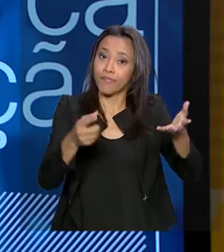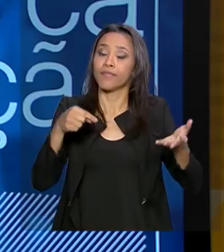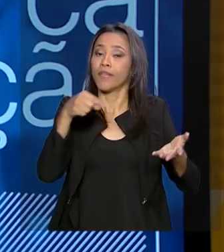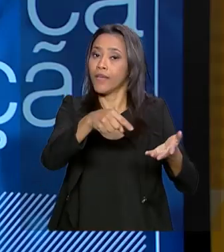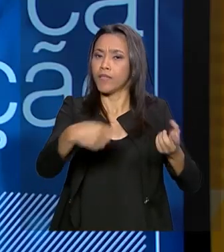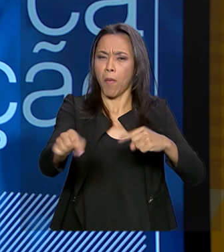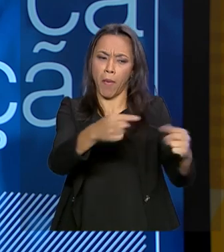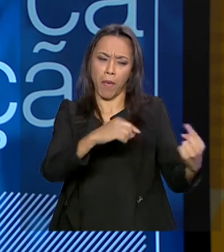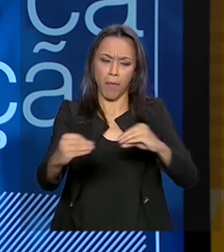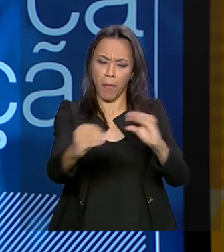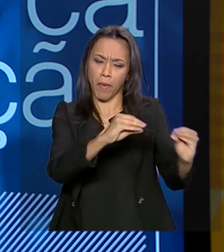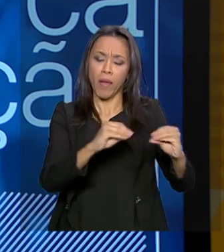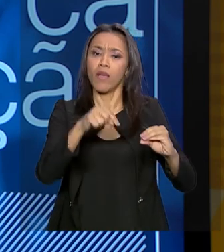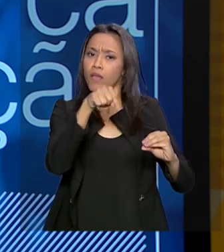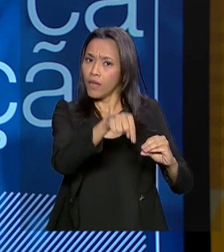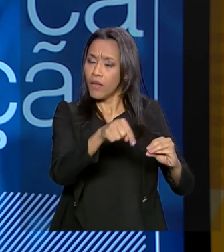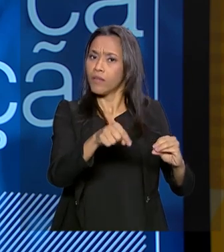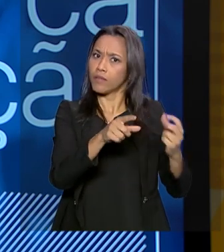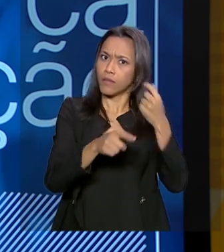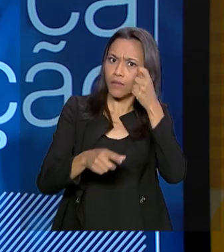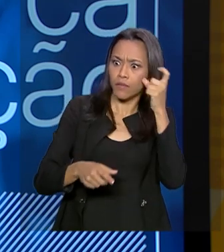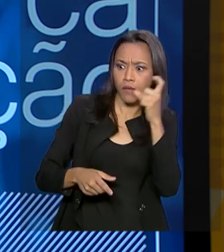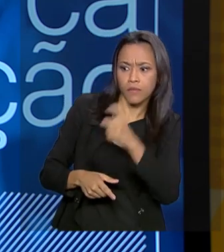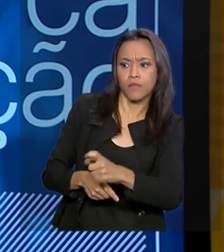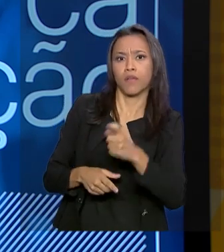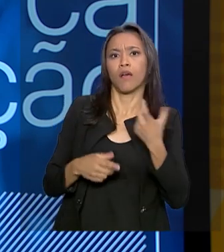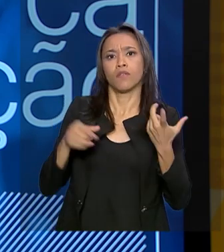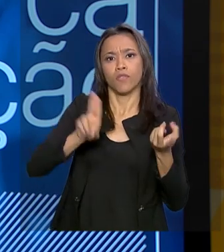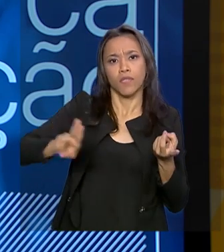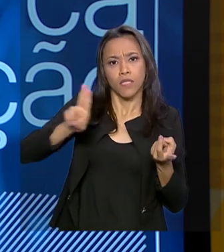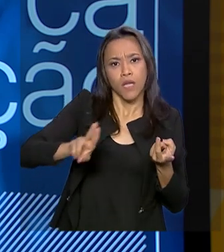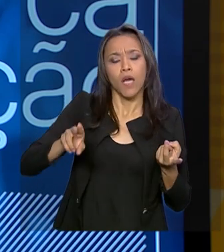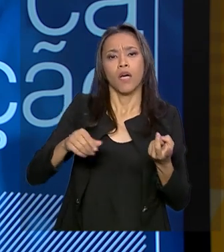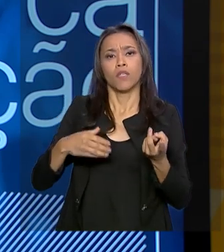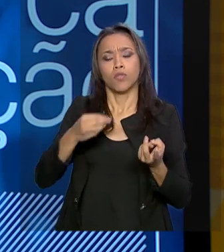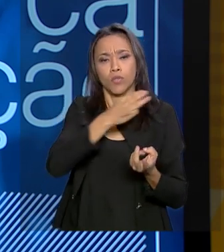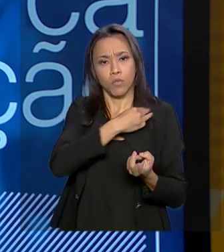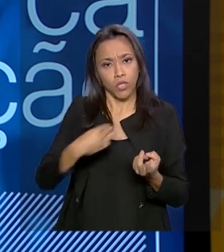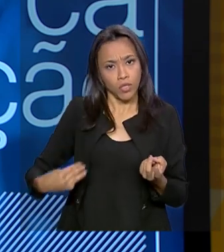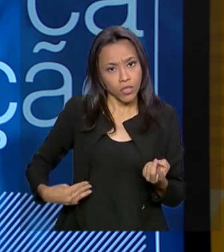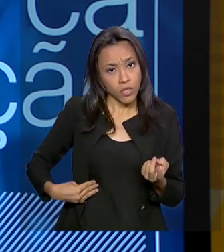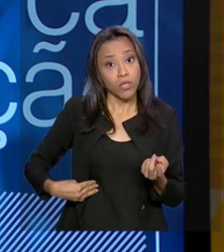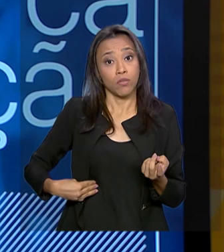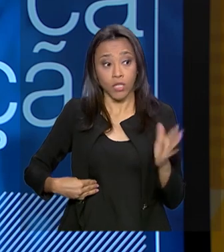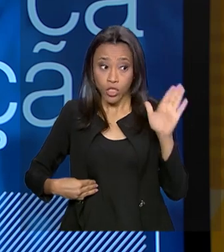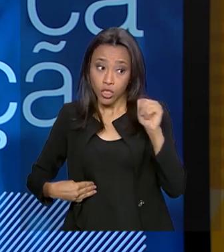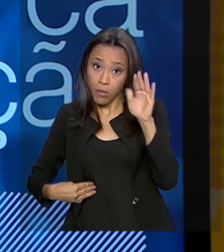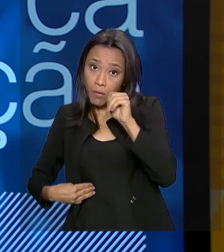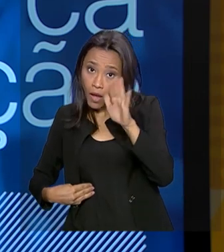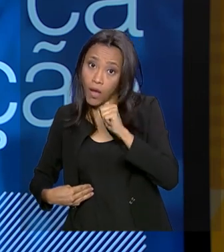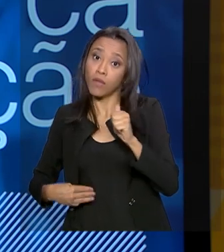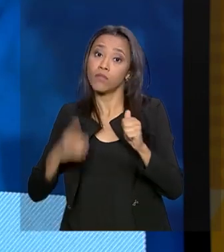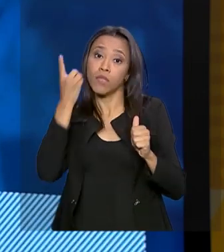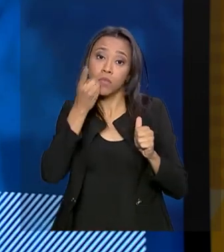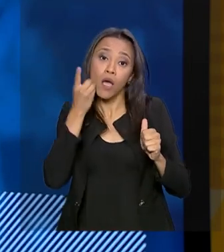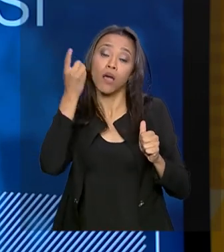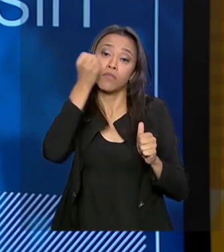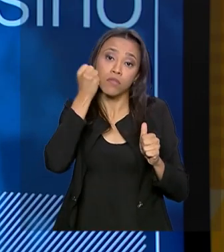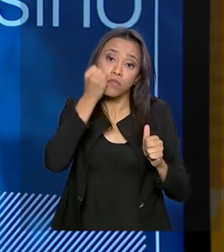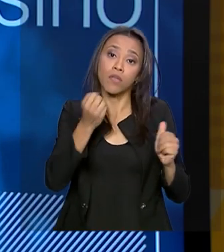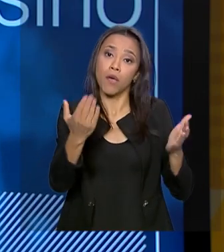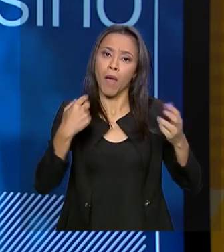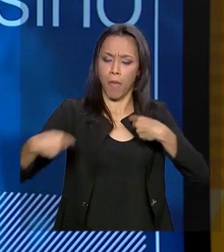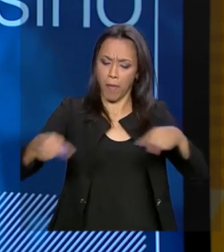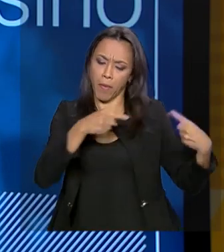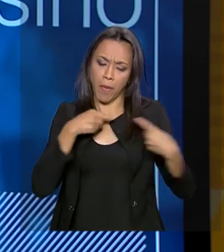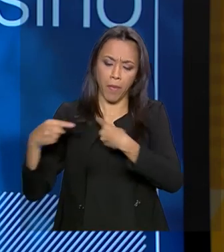congressistas têm se aproximado cada vez mais das universidades. O ministro tem chamado os congressistas para debaterem as necessidades das universidades, inclusive